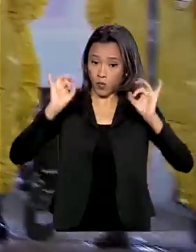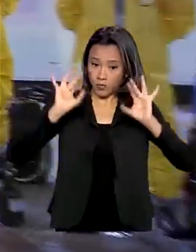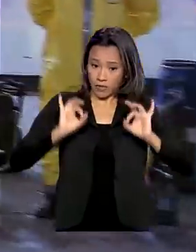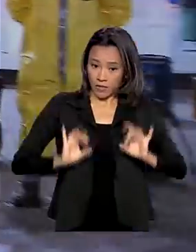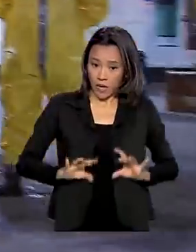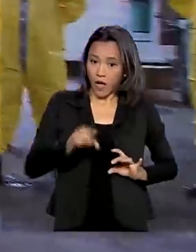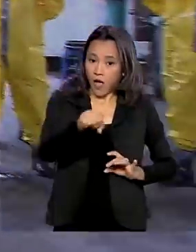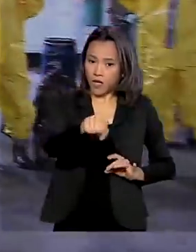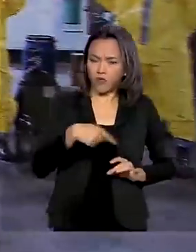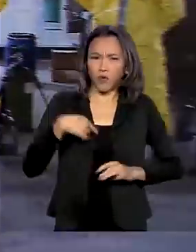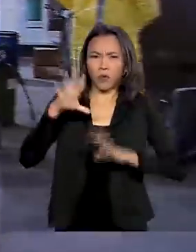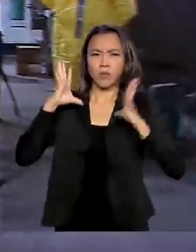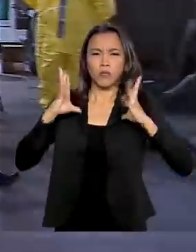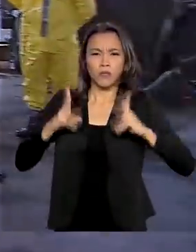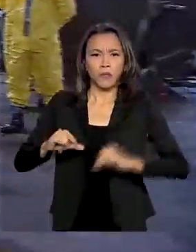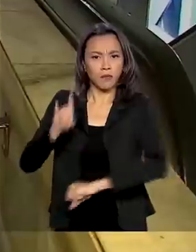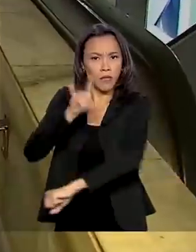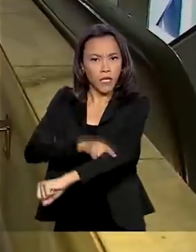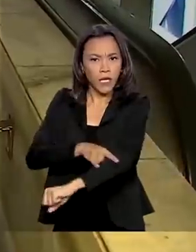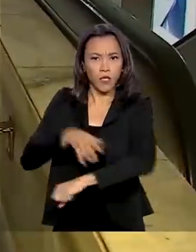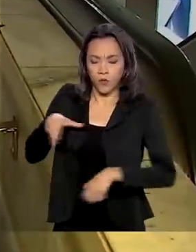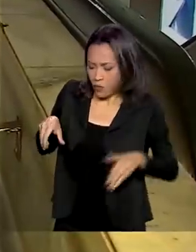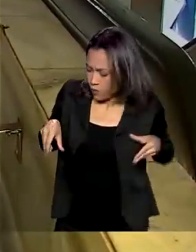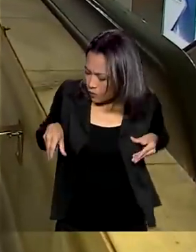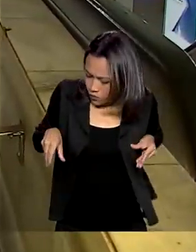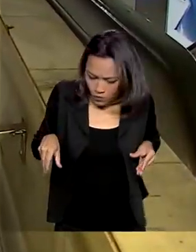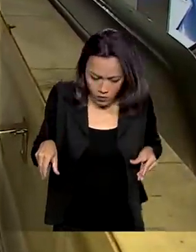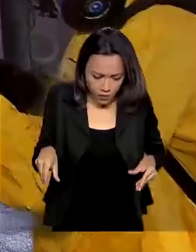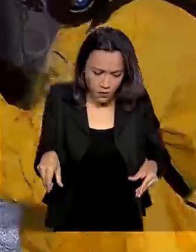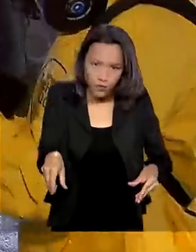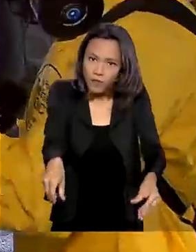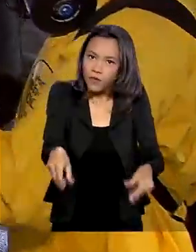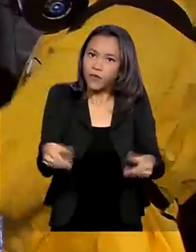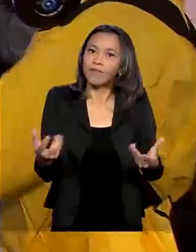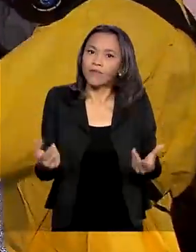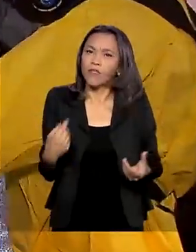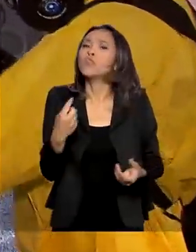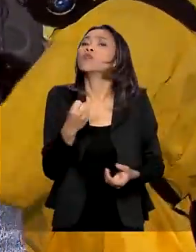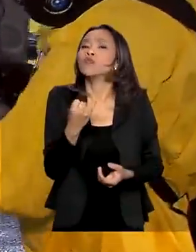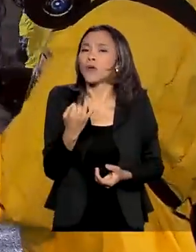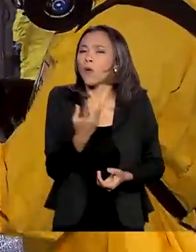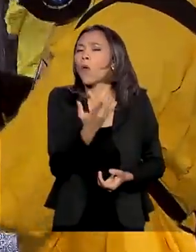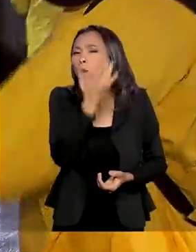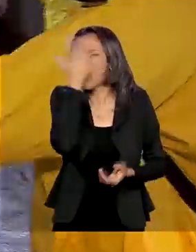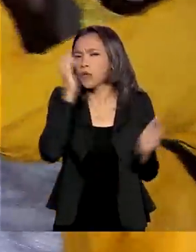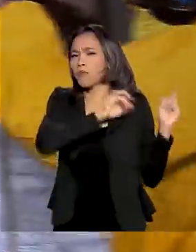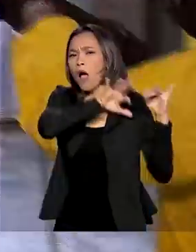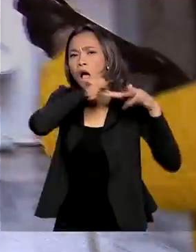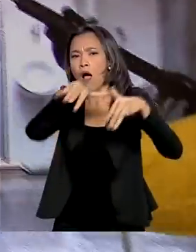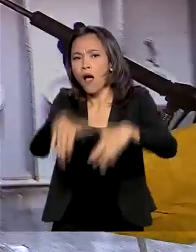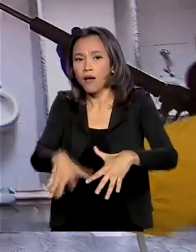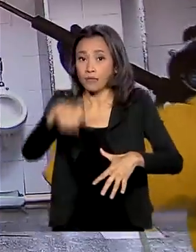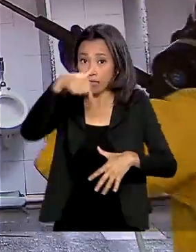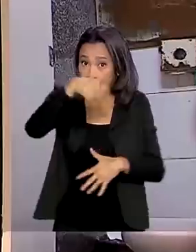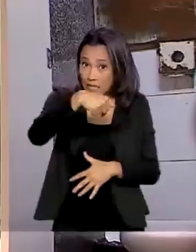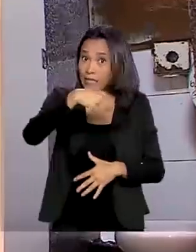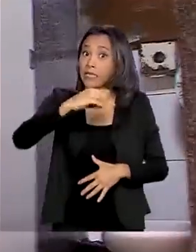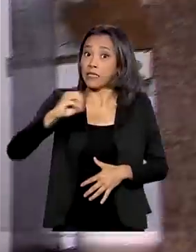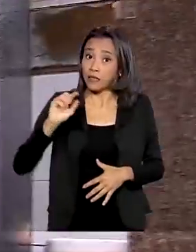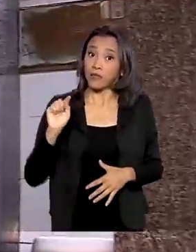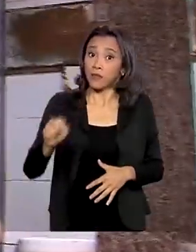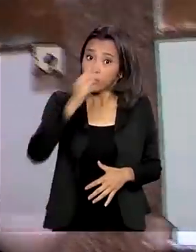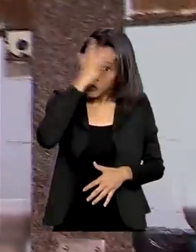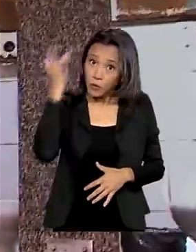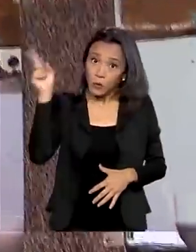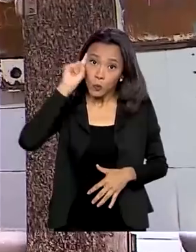higienizados banheiros e corrimões. Em dias normais, passam pelo local cerca de 700 mil pessoas diariamente.